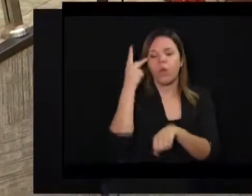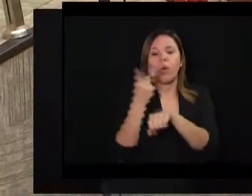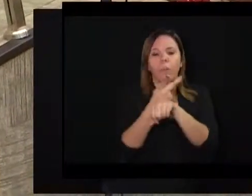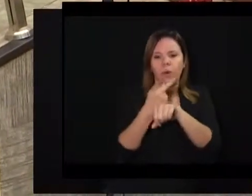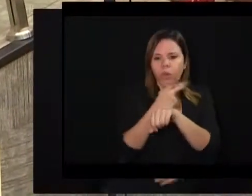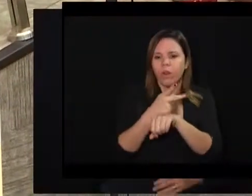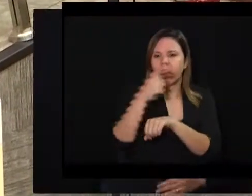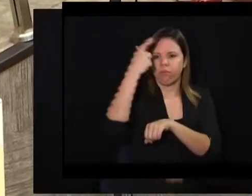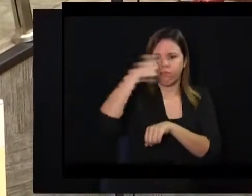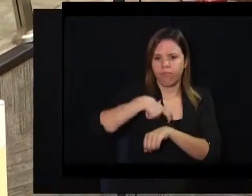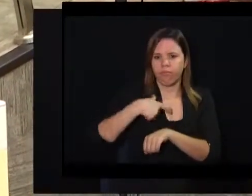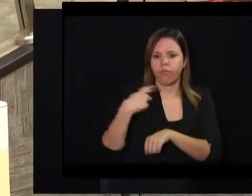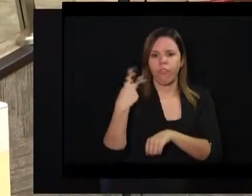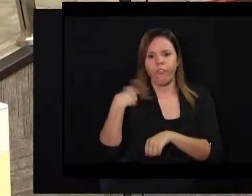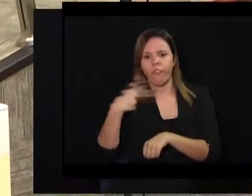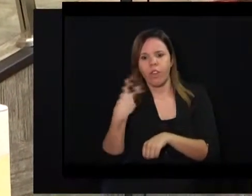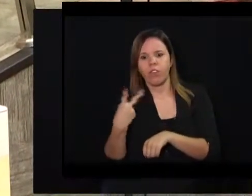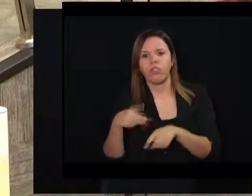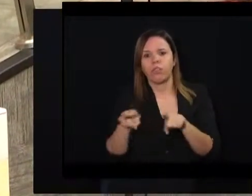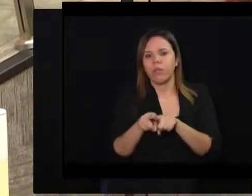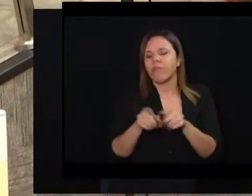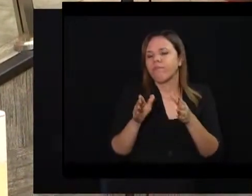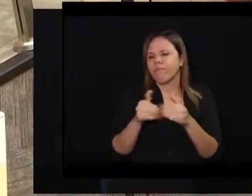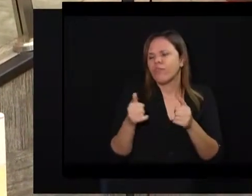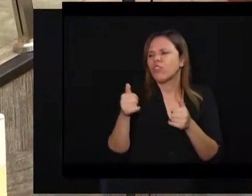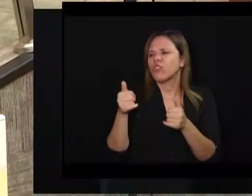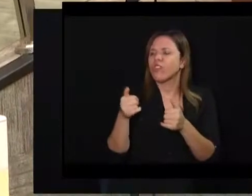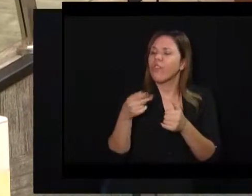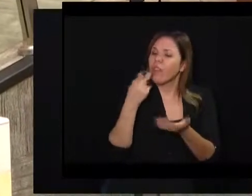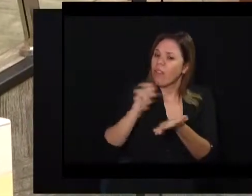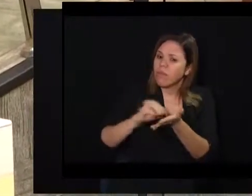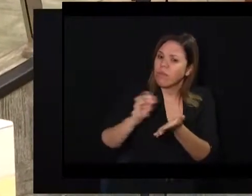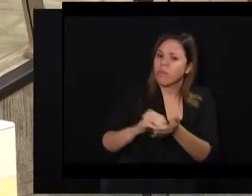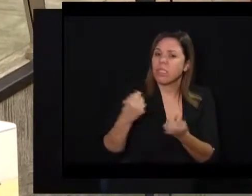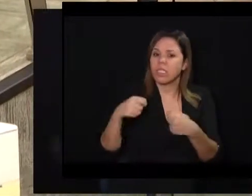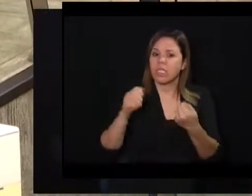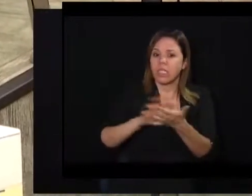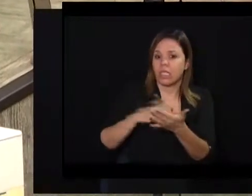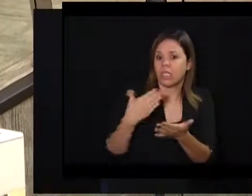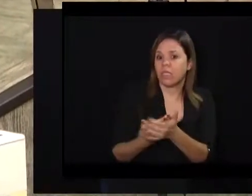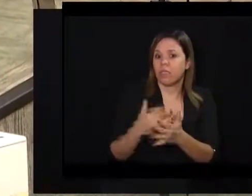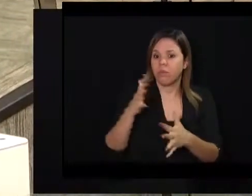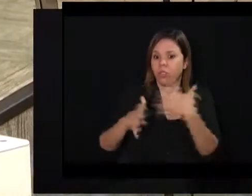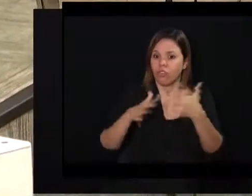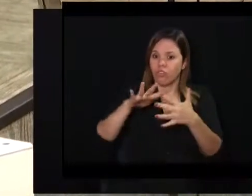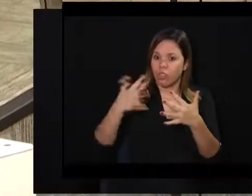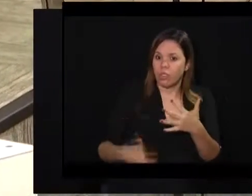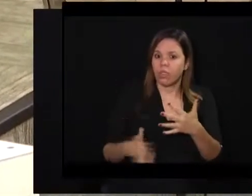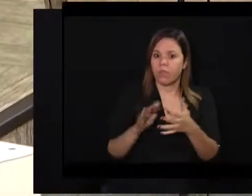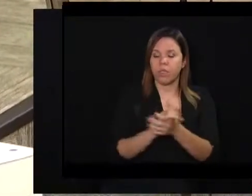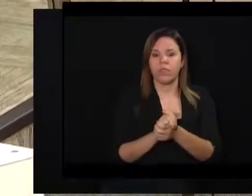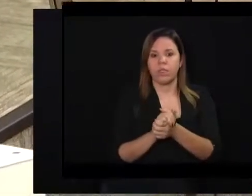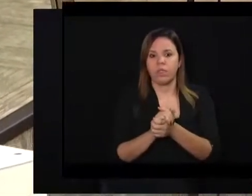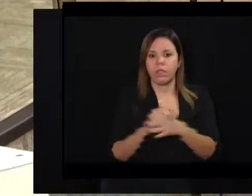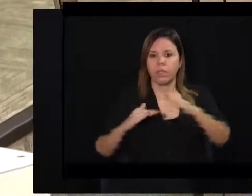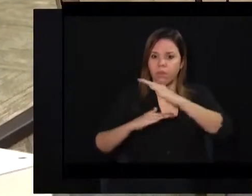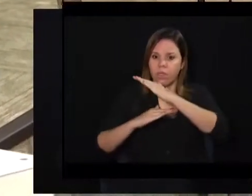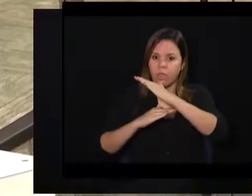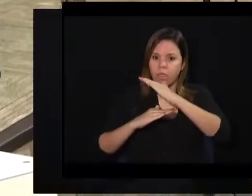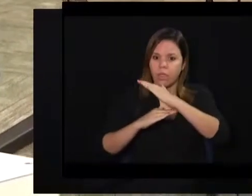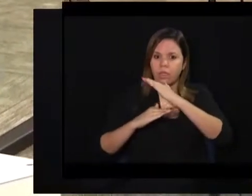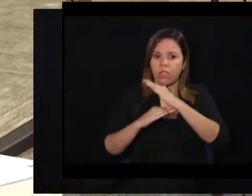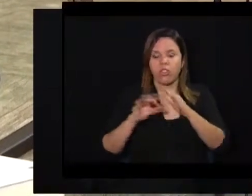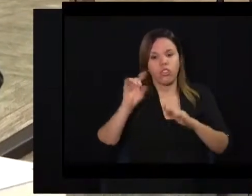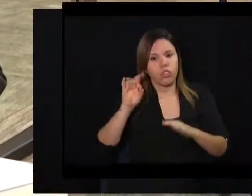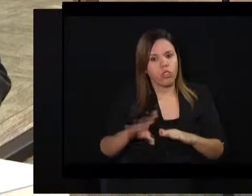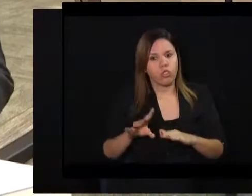e mencionaram a necessidade de intérprete de Libras na Câmara Municipal, não